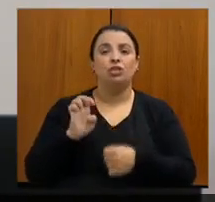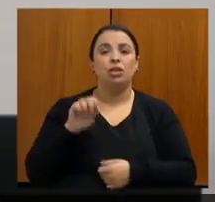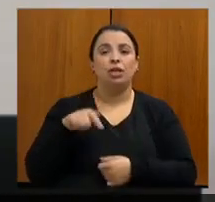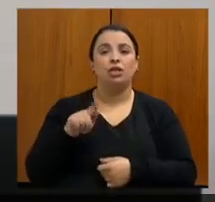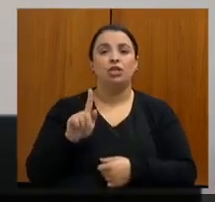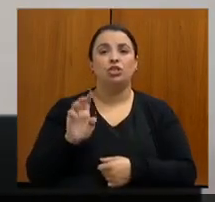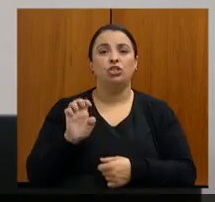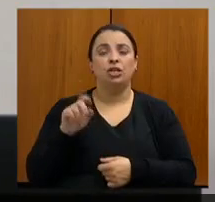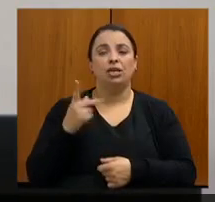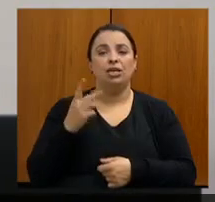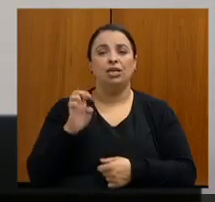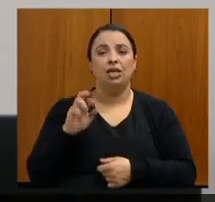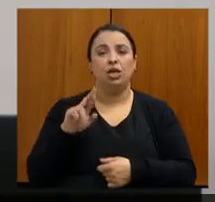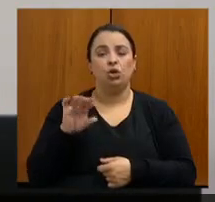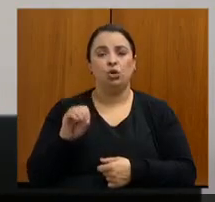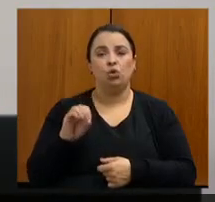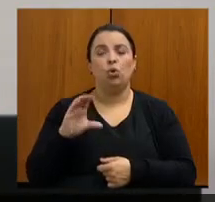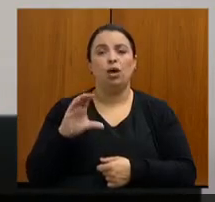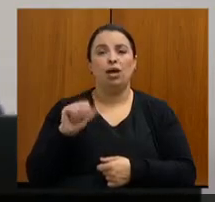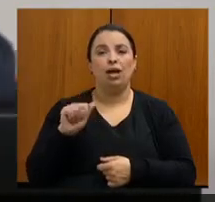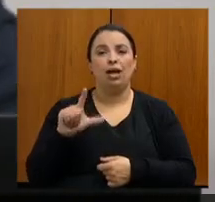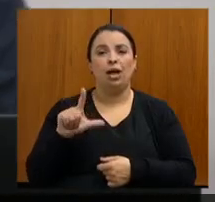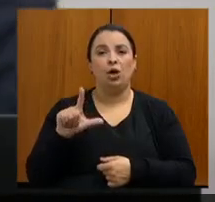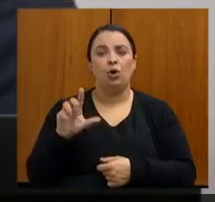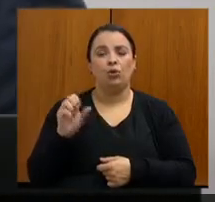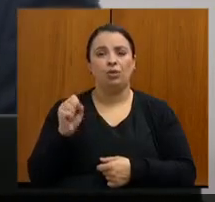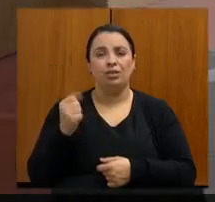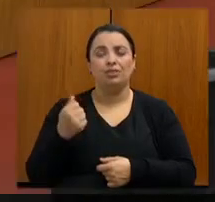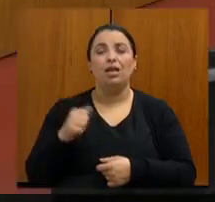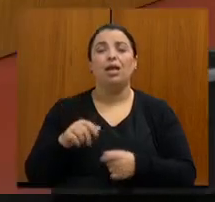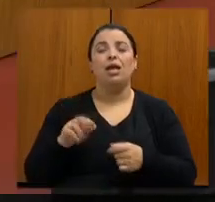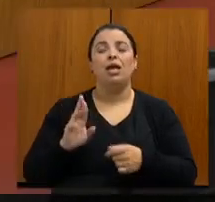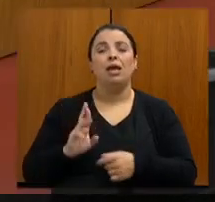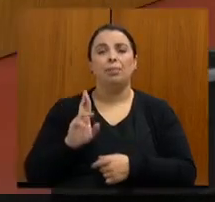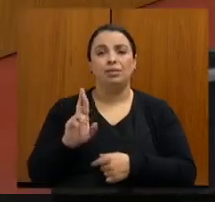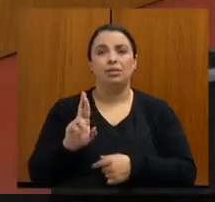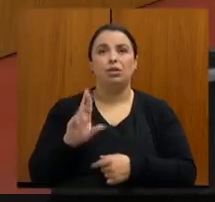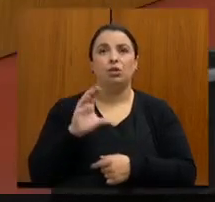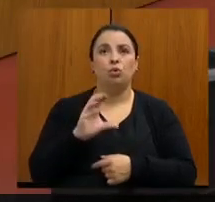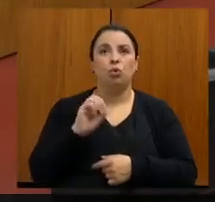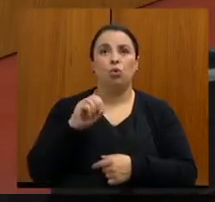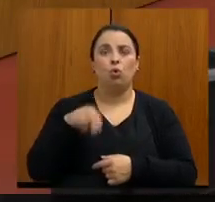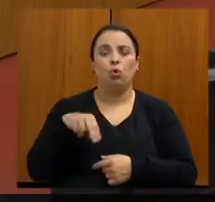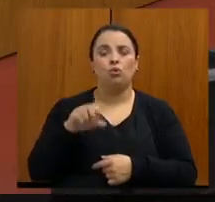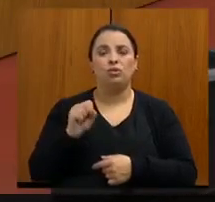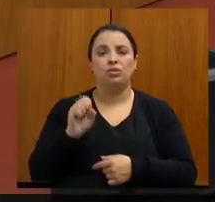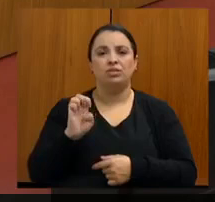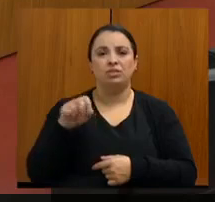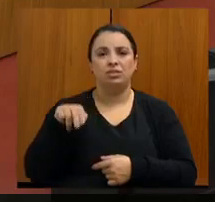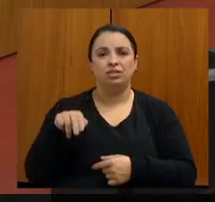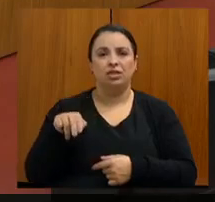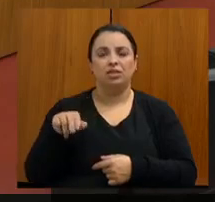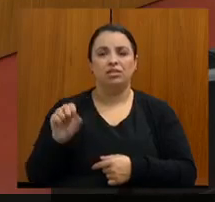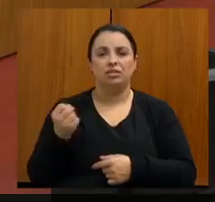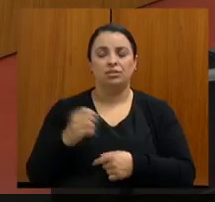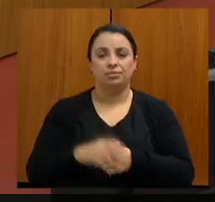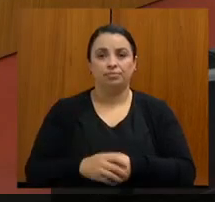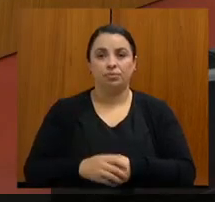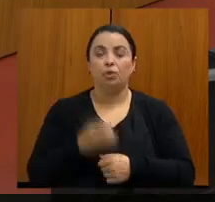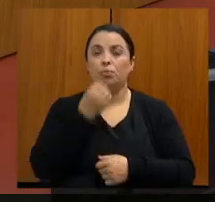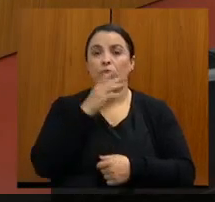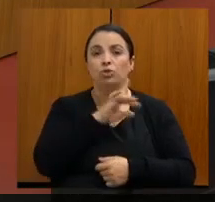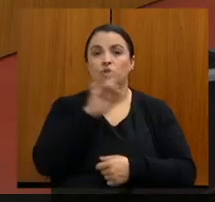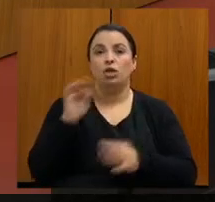representando aqui o Eduardo Luiz da Silva, presidente do COSENS. Bom dia a todos, bom dia, senhores deputados,